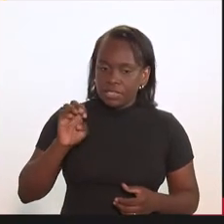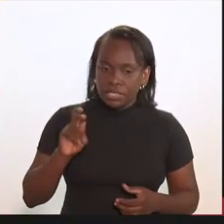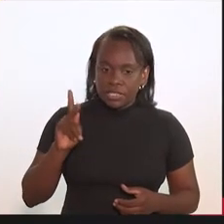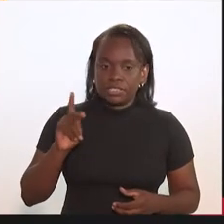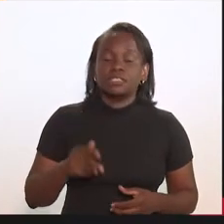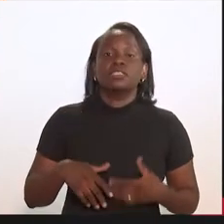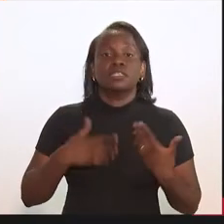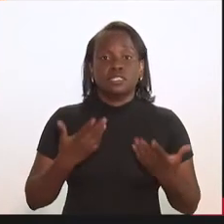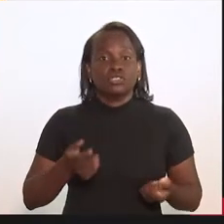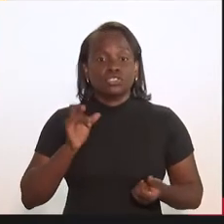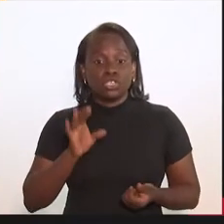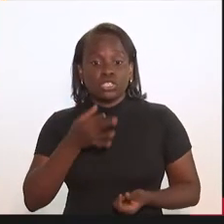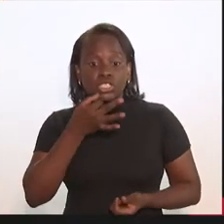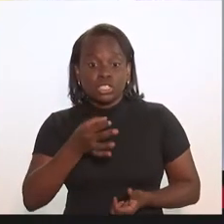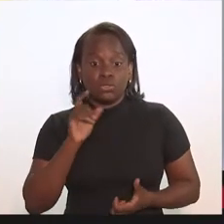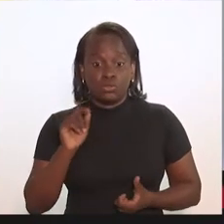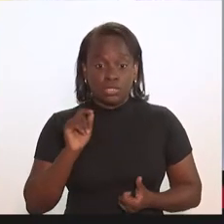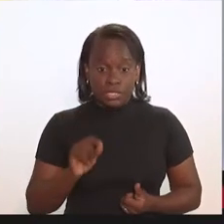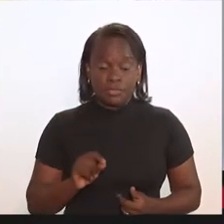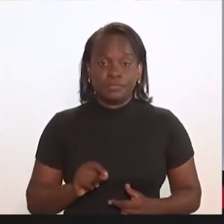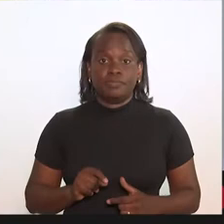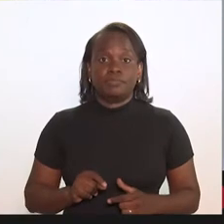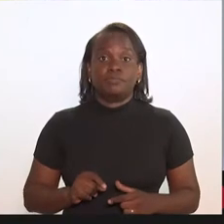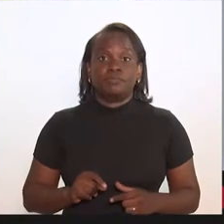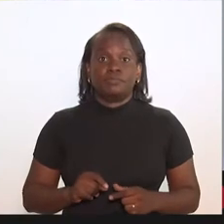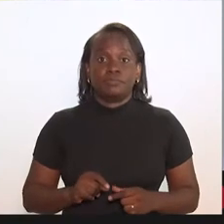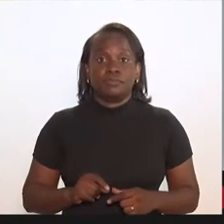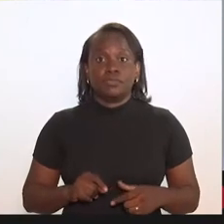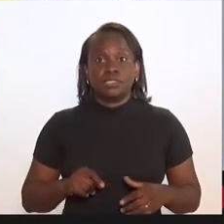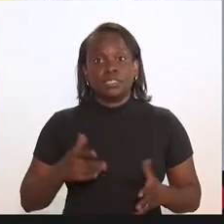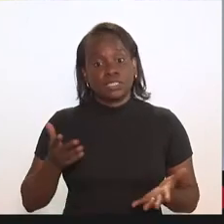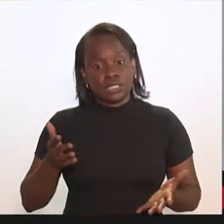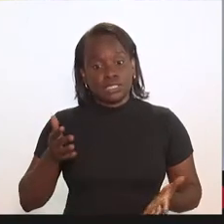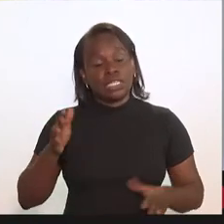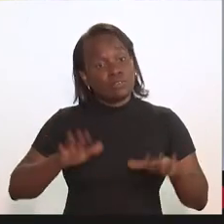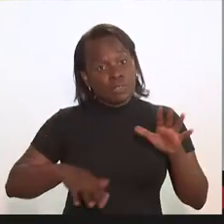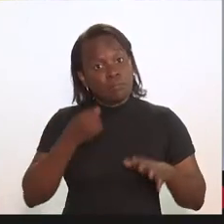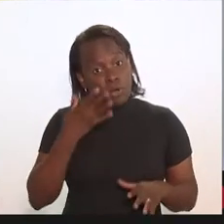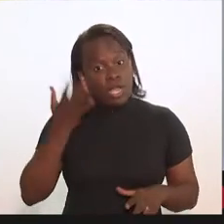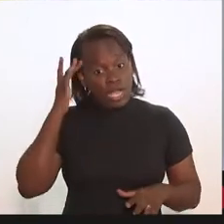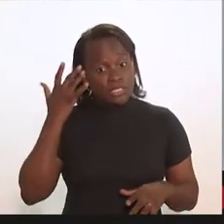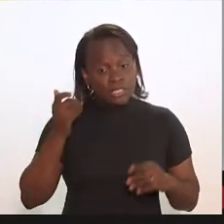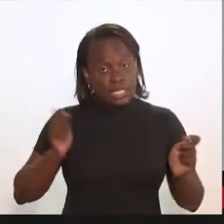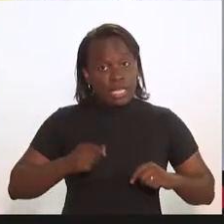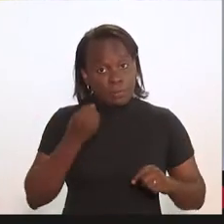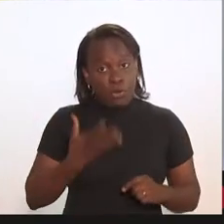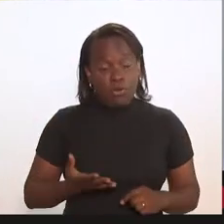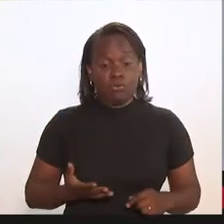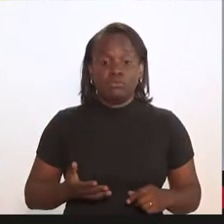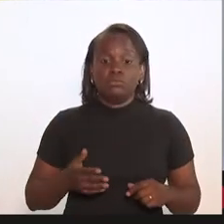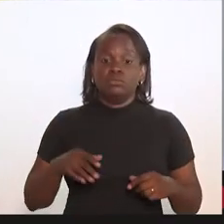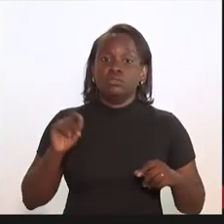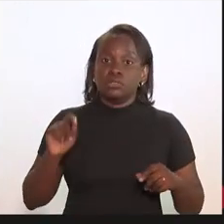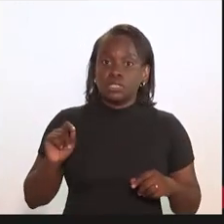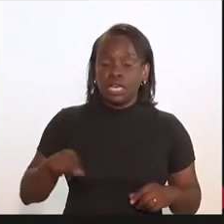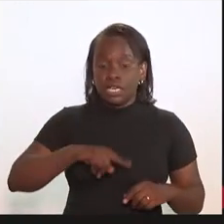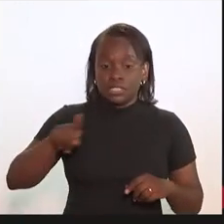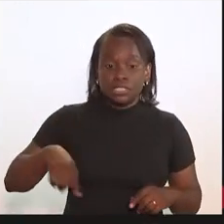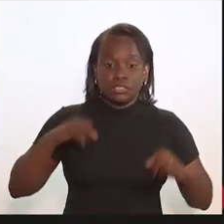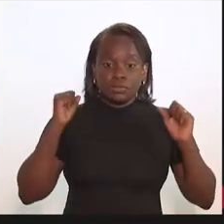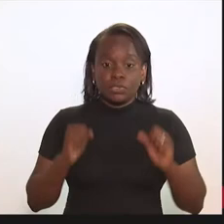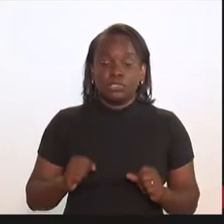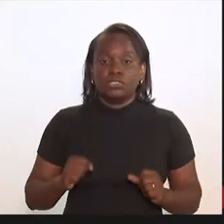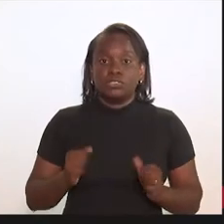Valdeque. Eu queria apenas sugerir o seguinte, talvez valesse a pena, eu acho que vale a pena, na verdade, que a gente